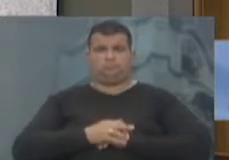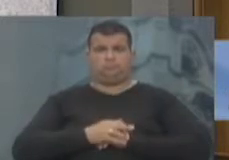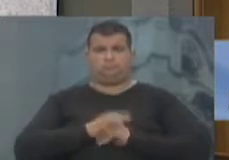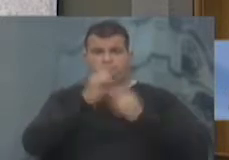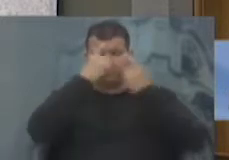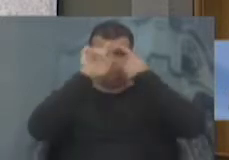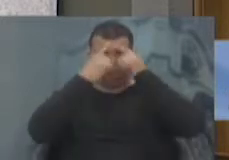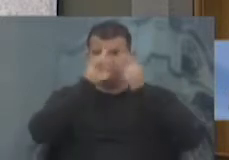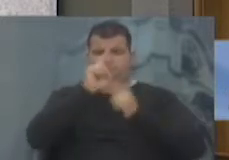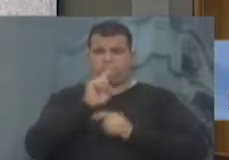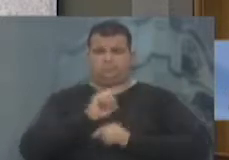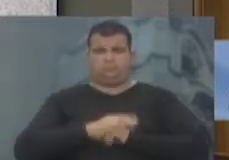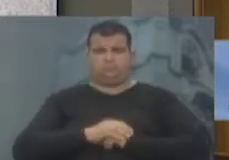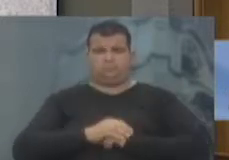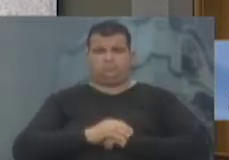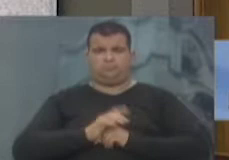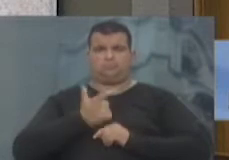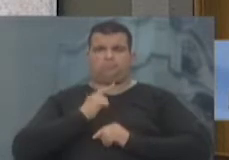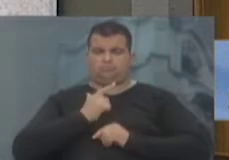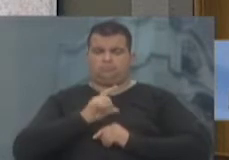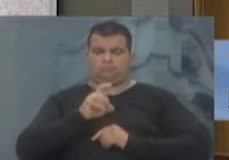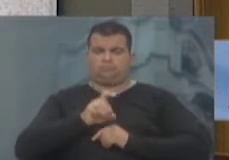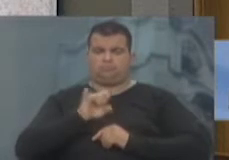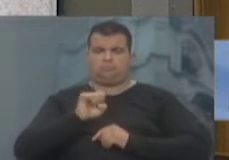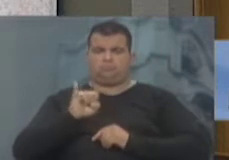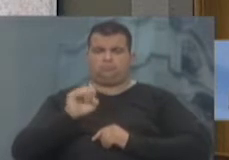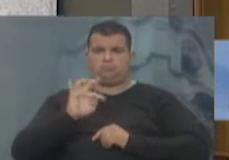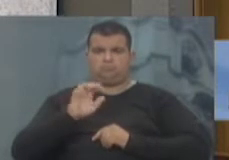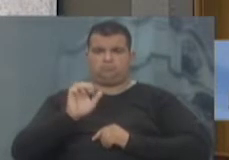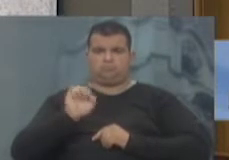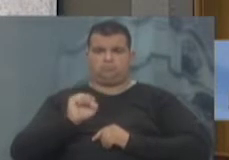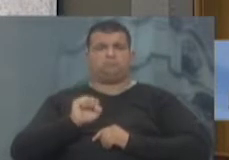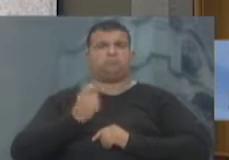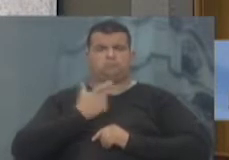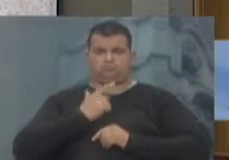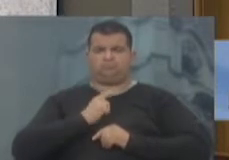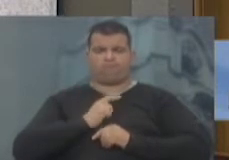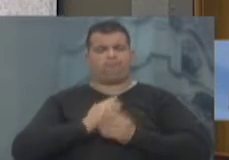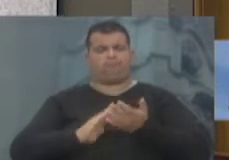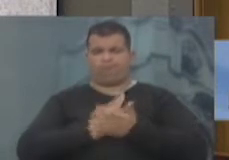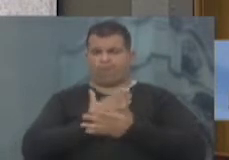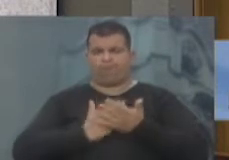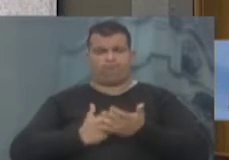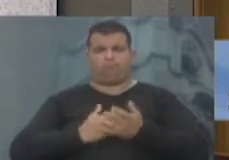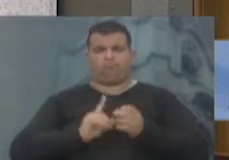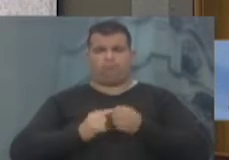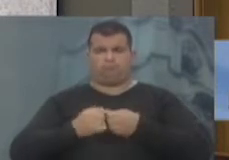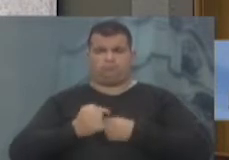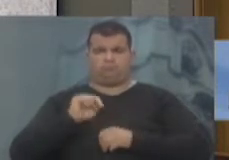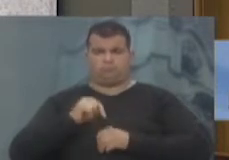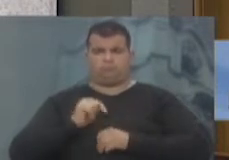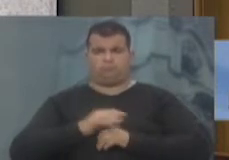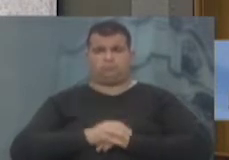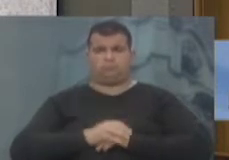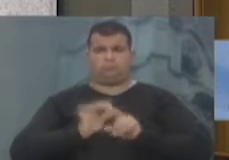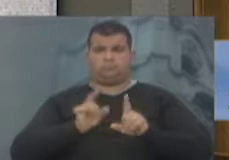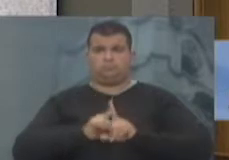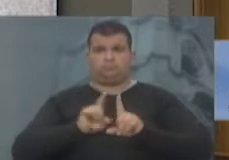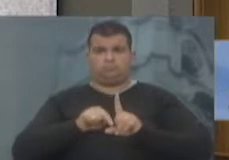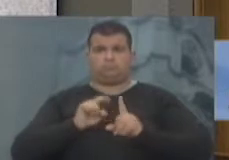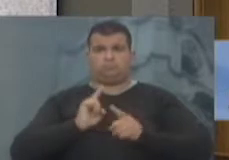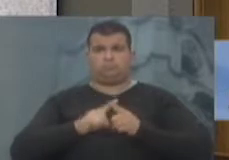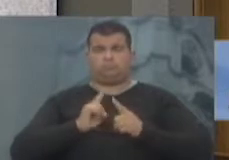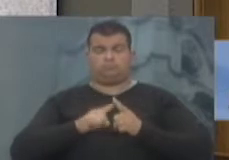ideológicas, por xiitas lá, estragando a nossa cidade? Também é por nossa